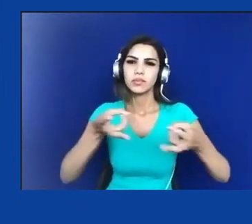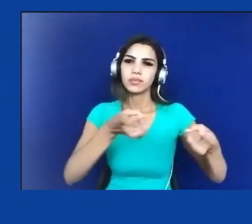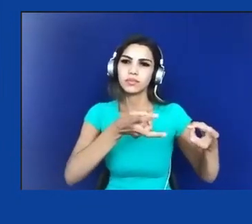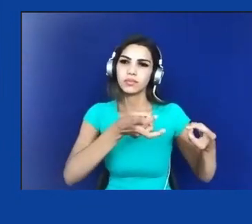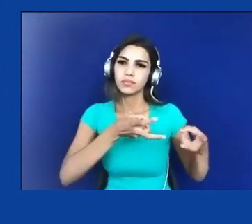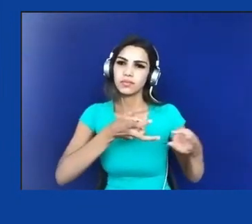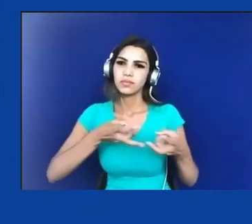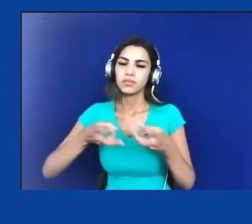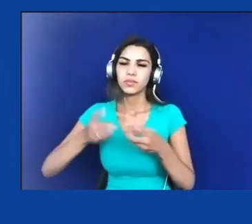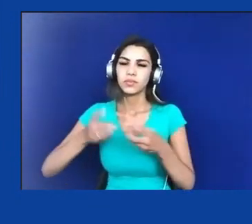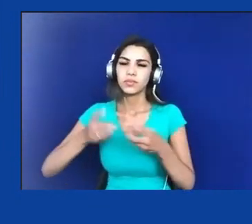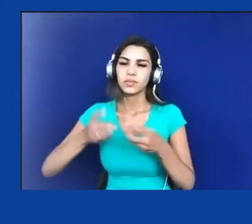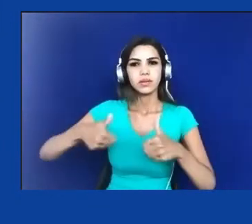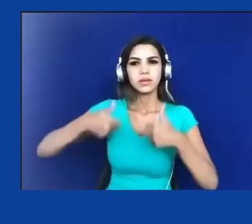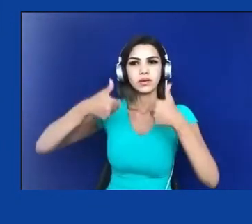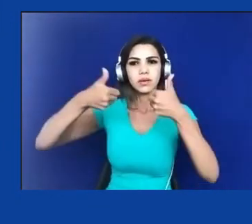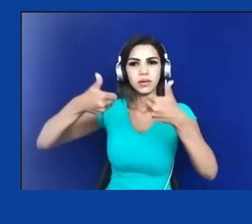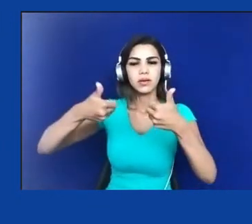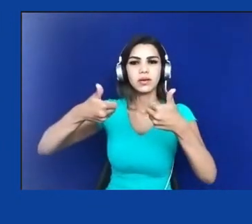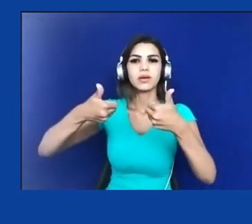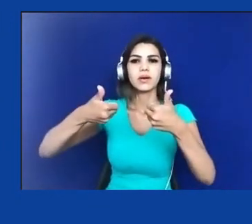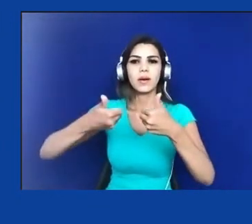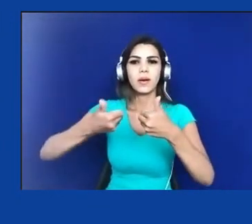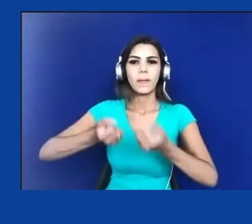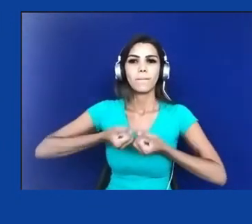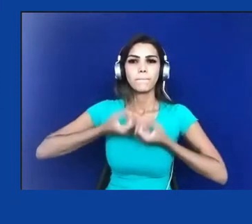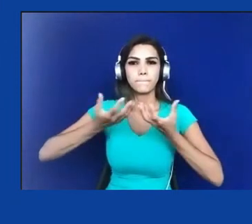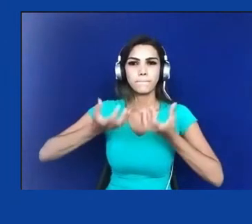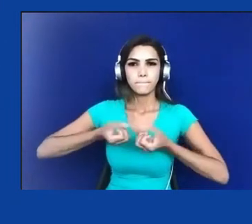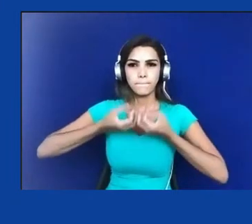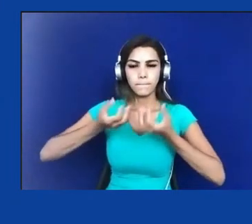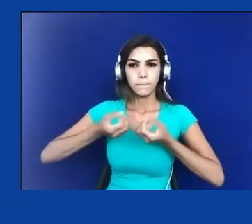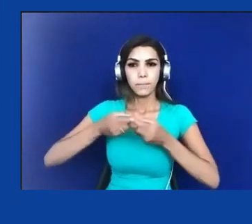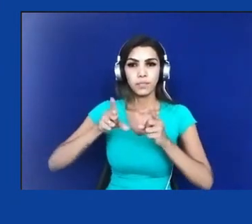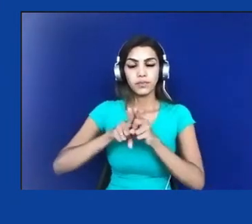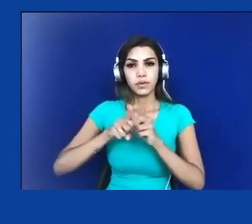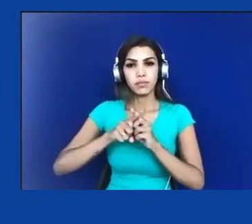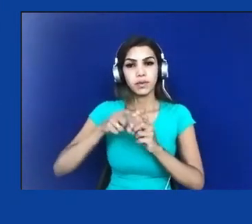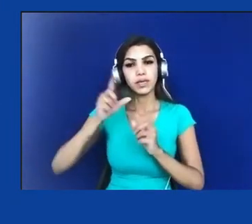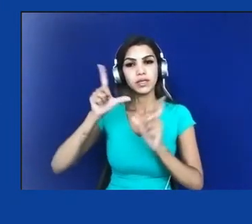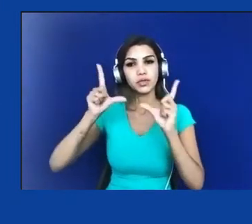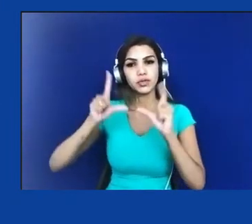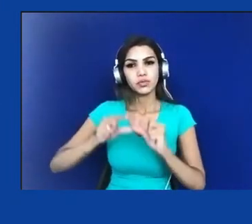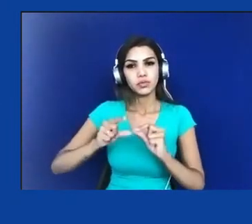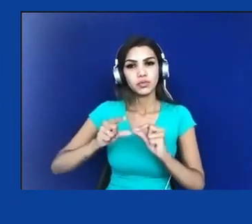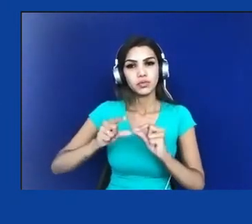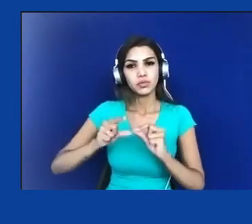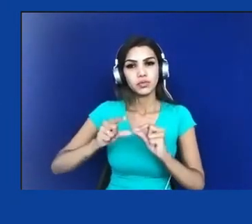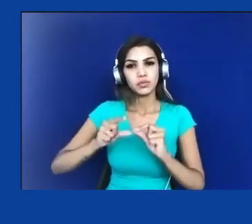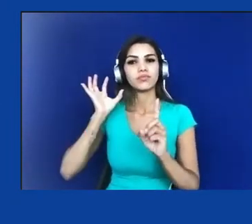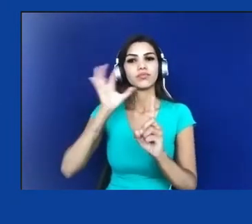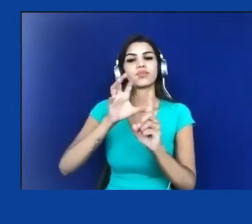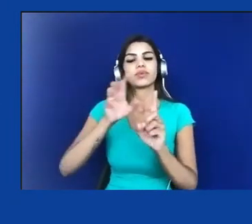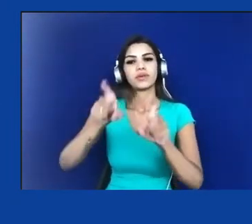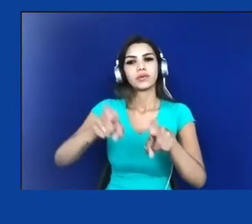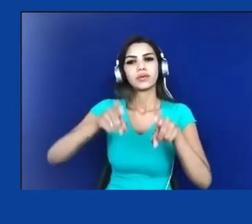eficácia produtiva e reduzir o impacto da lavoura sobre os domínios florestais.